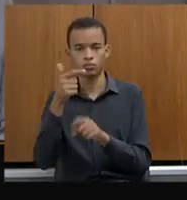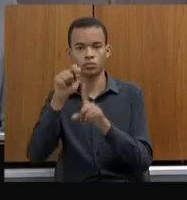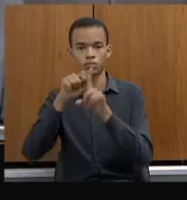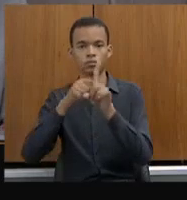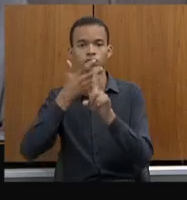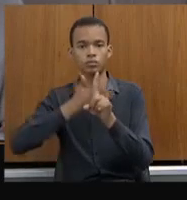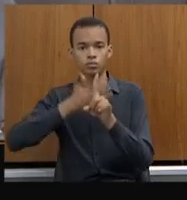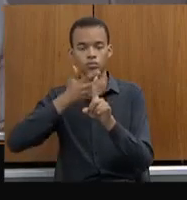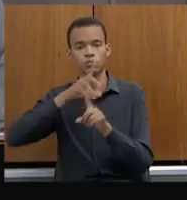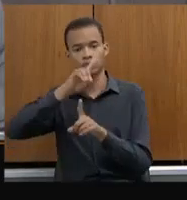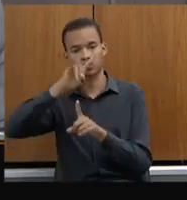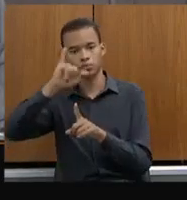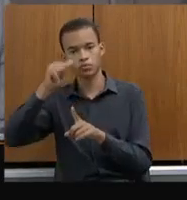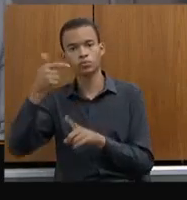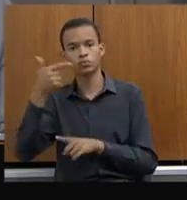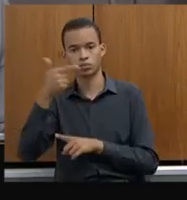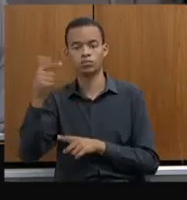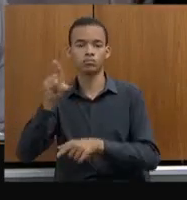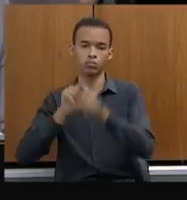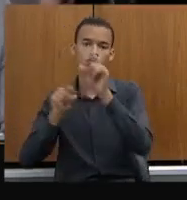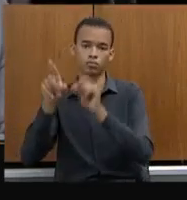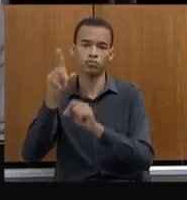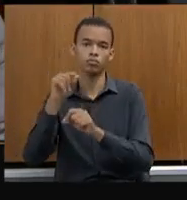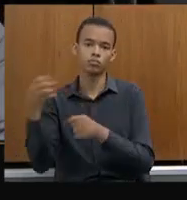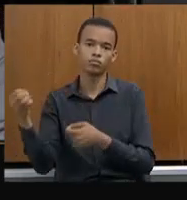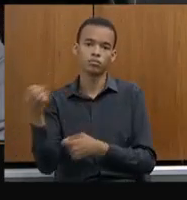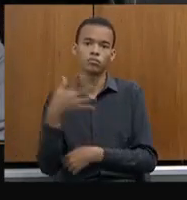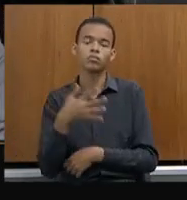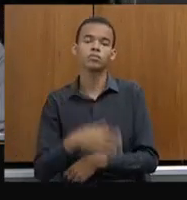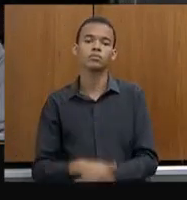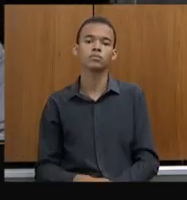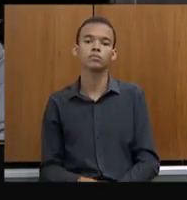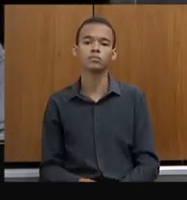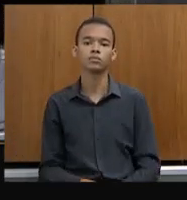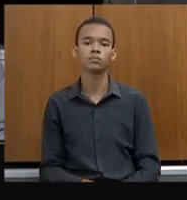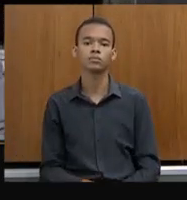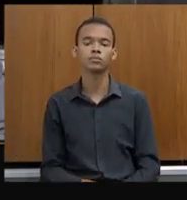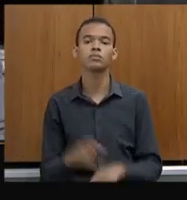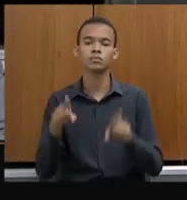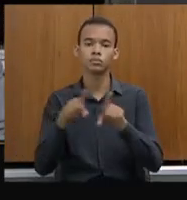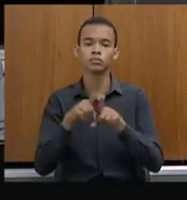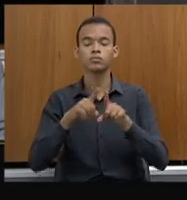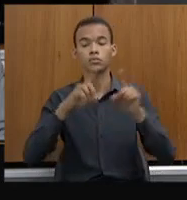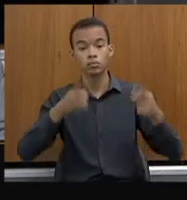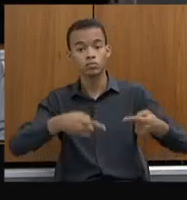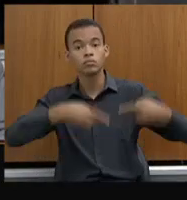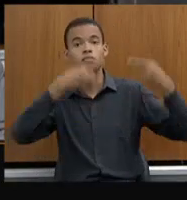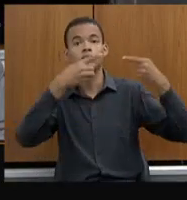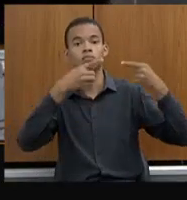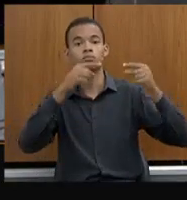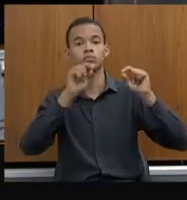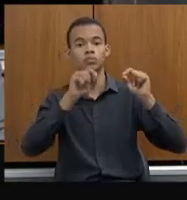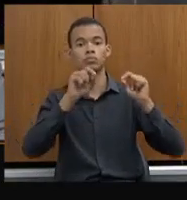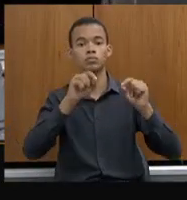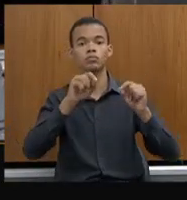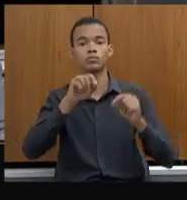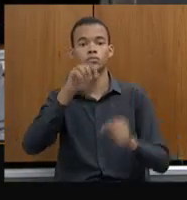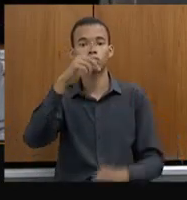tivemos, ao mesmo tempo, aí esse outro desafio, que é a não lavratura de TCOs